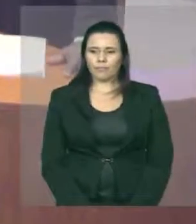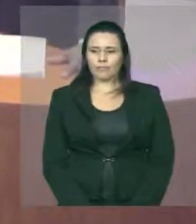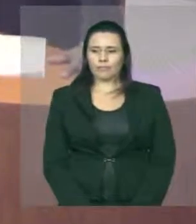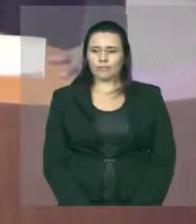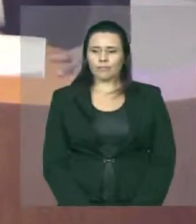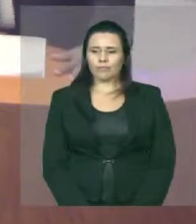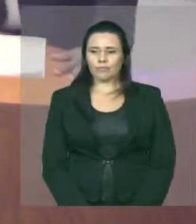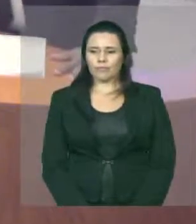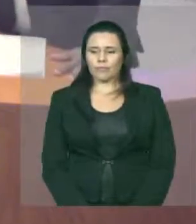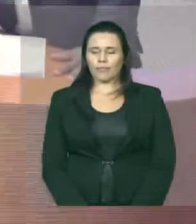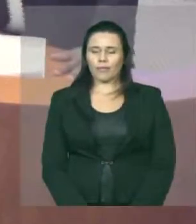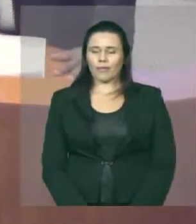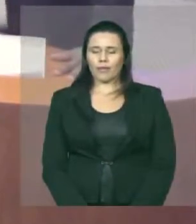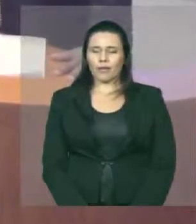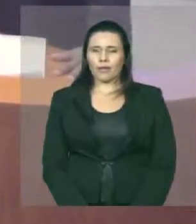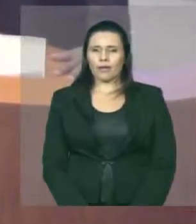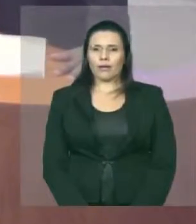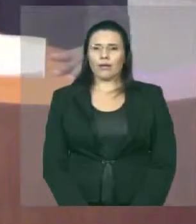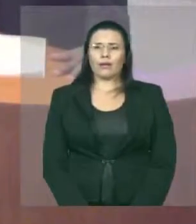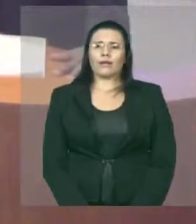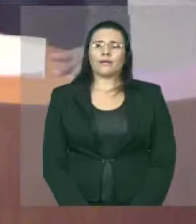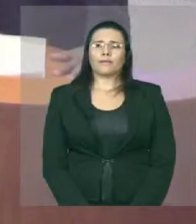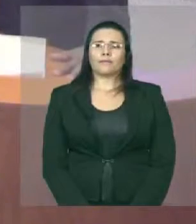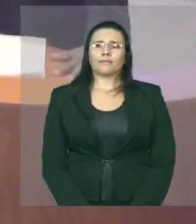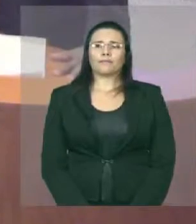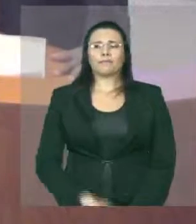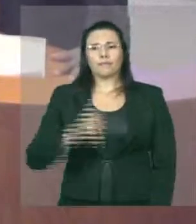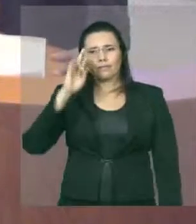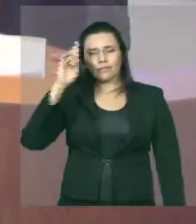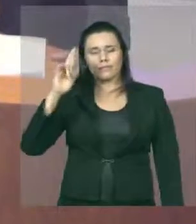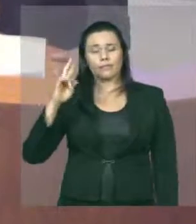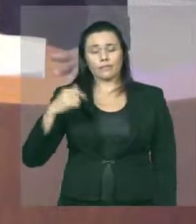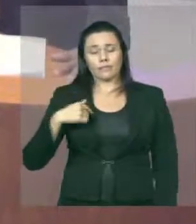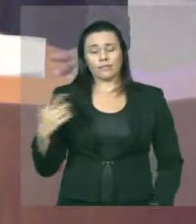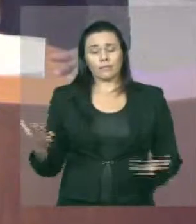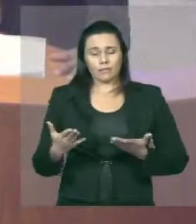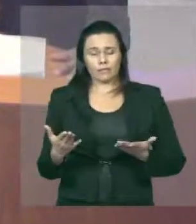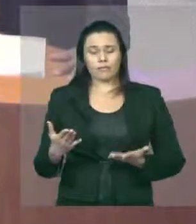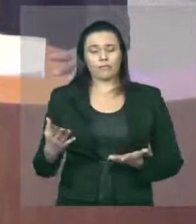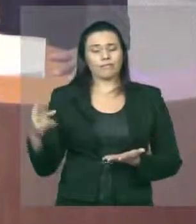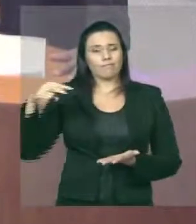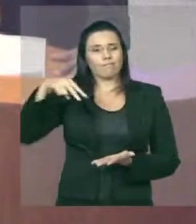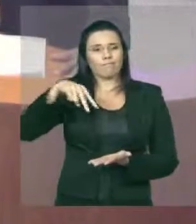mas o que me traz nesse momento, nessa tribuna, também,